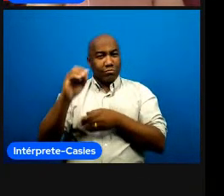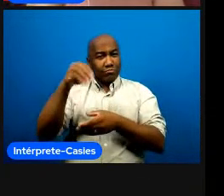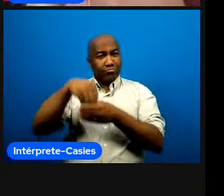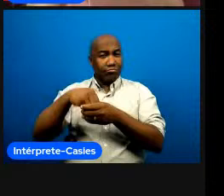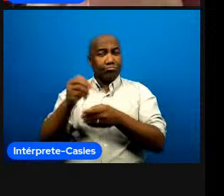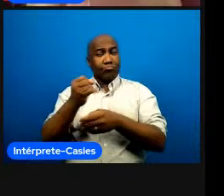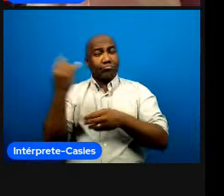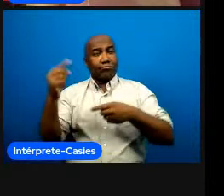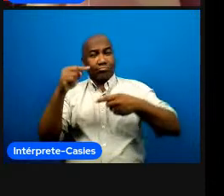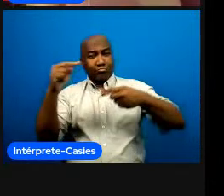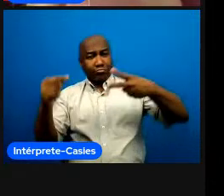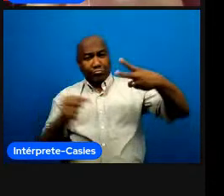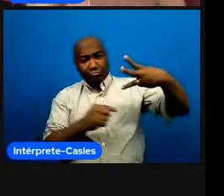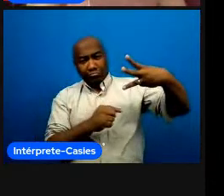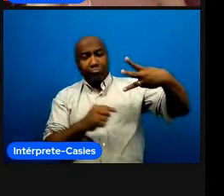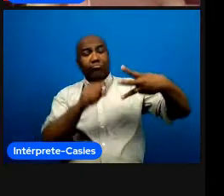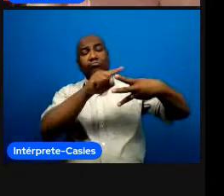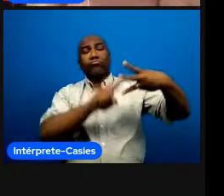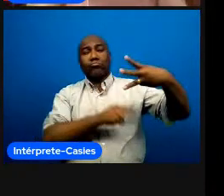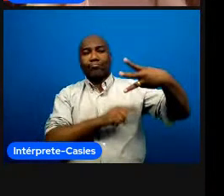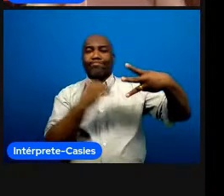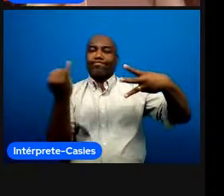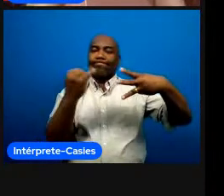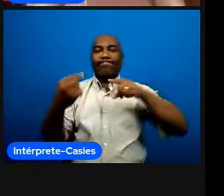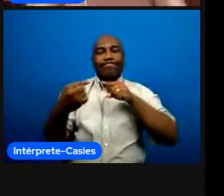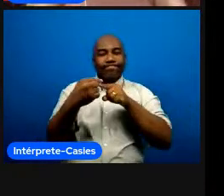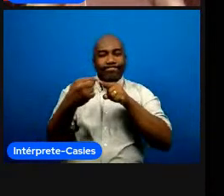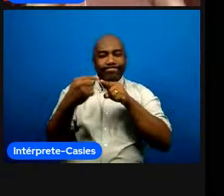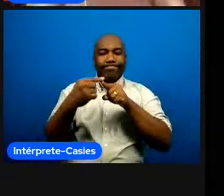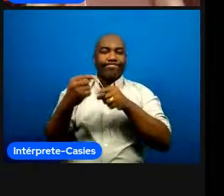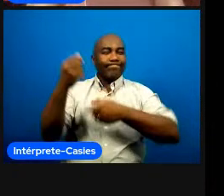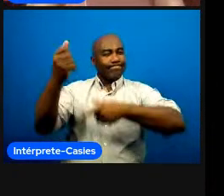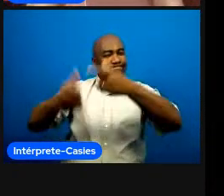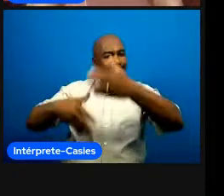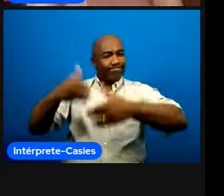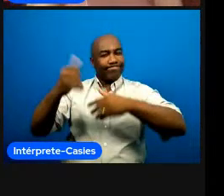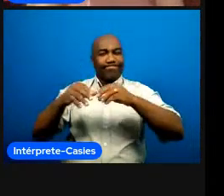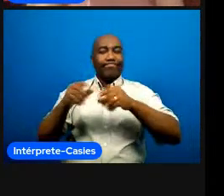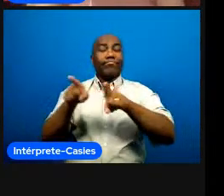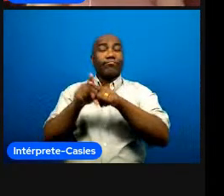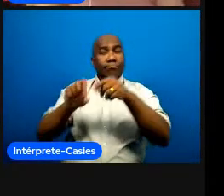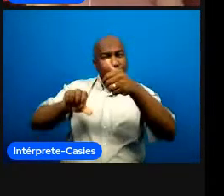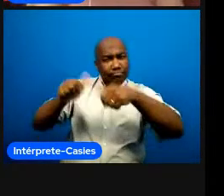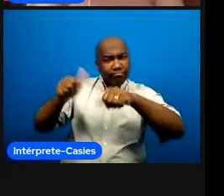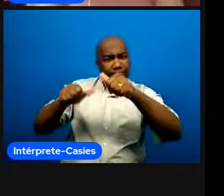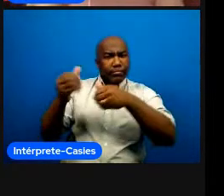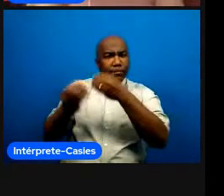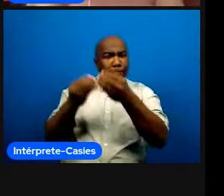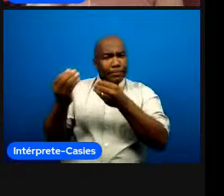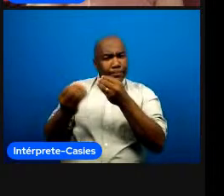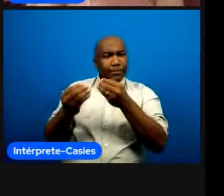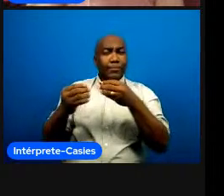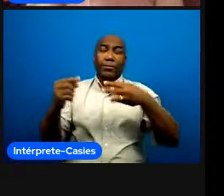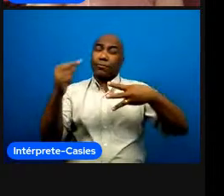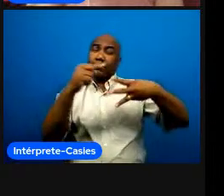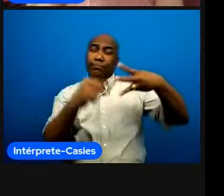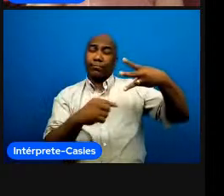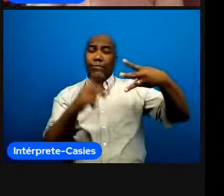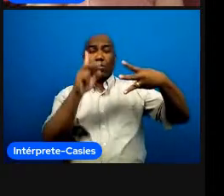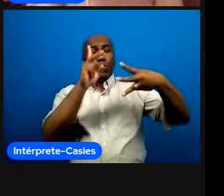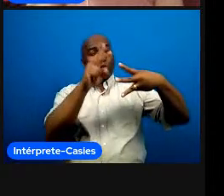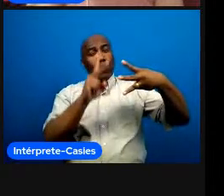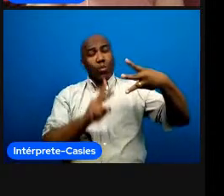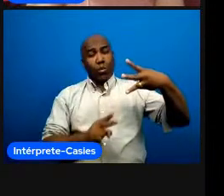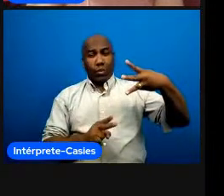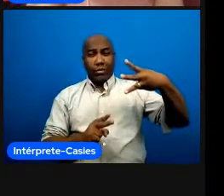referenciais da pedagogia do esporte e se a gente faz todo esse processo na hora de avaliar tem que ser a mesma coisa não dá para eu falar tudo isso